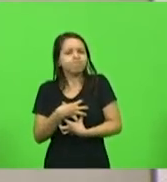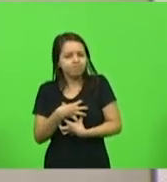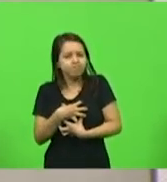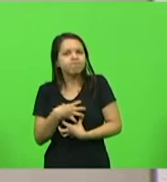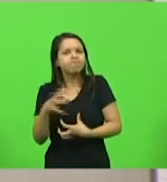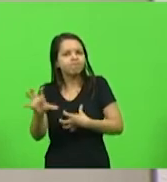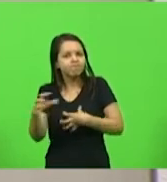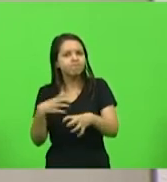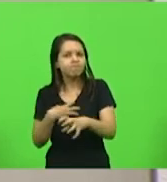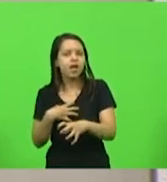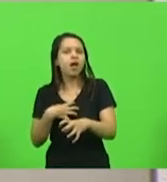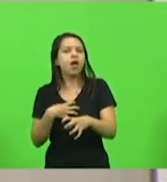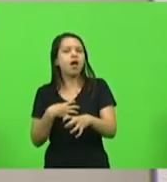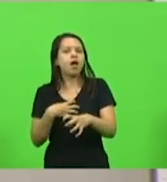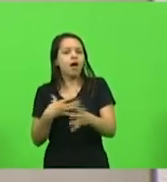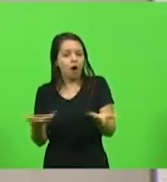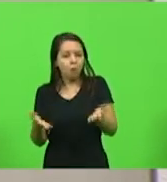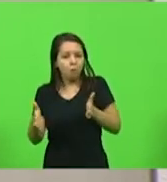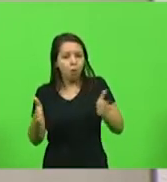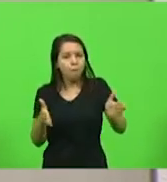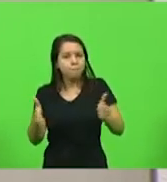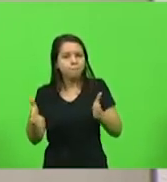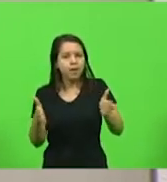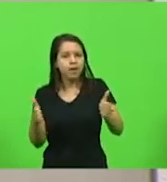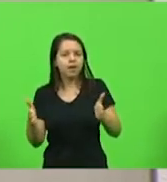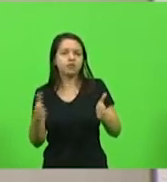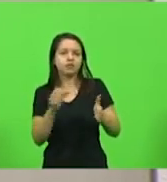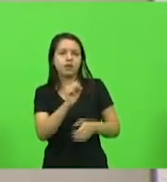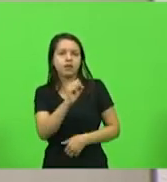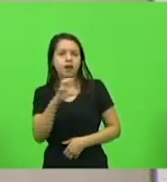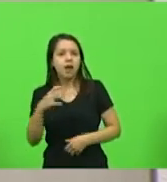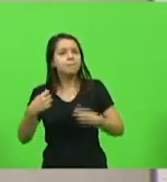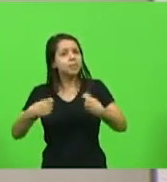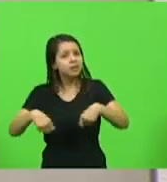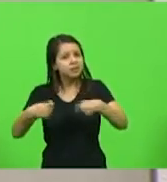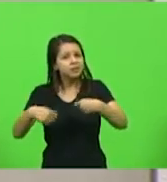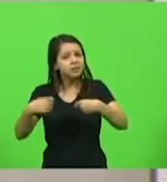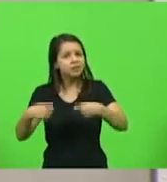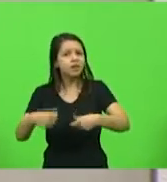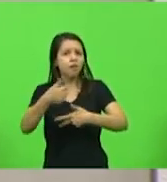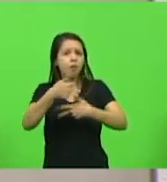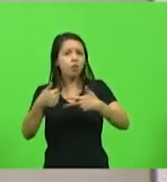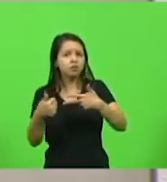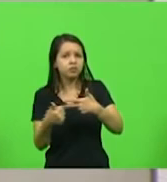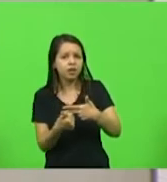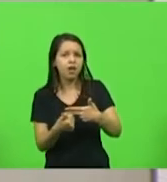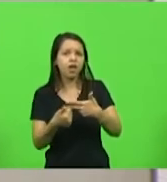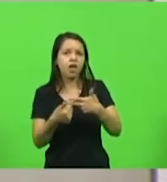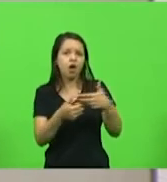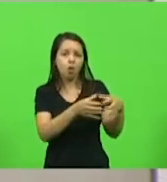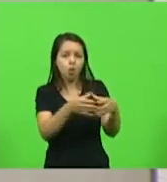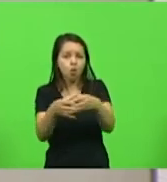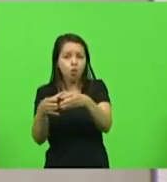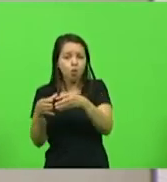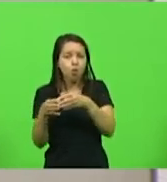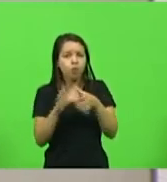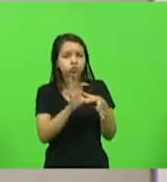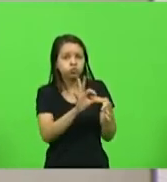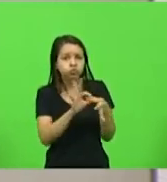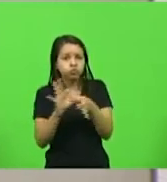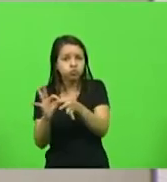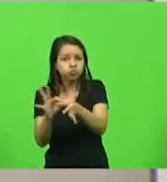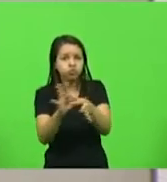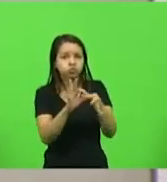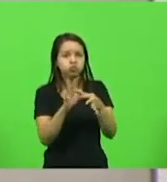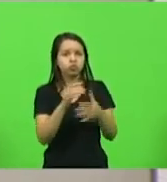Santa Catarina precisava ter os poderes e órgãos sintonizados com o governo para agilizarmos e atendermos o